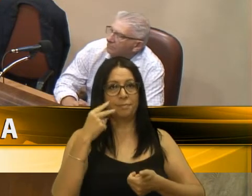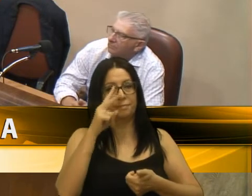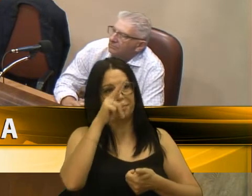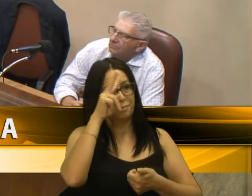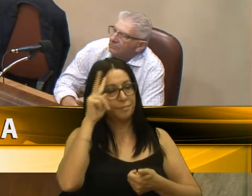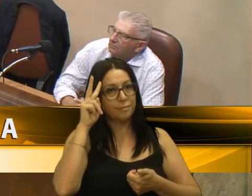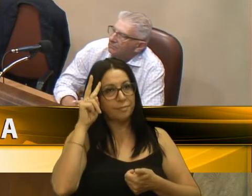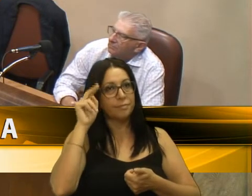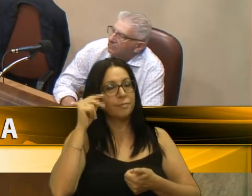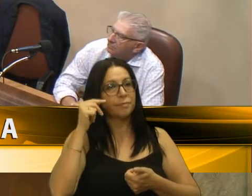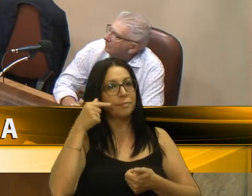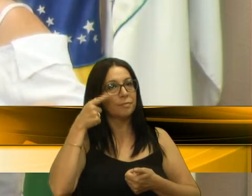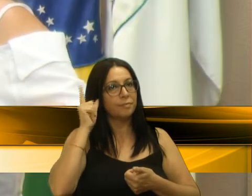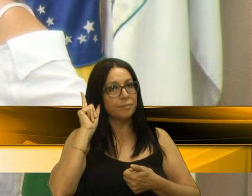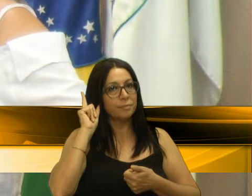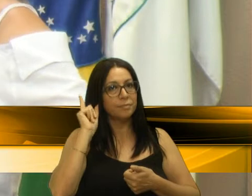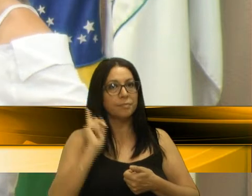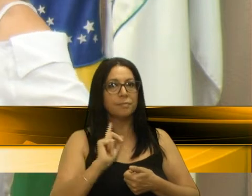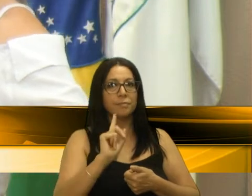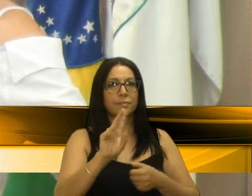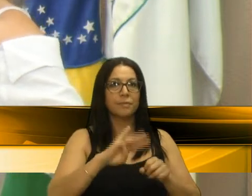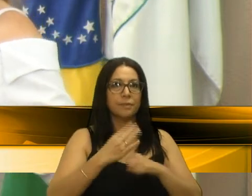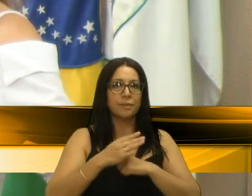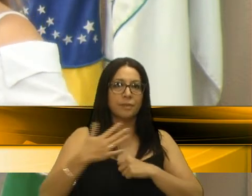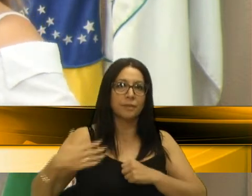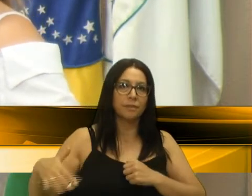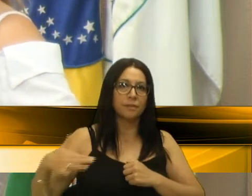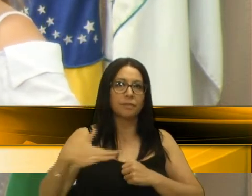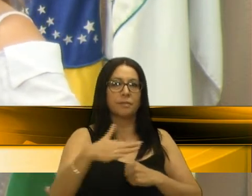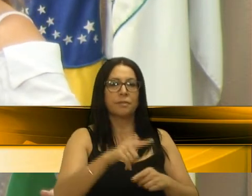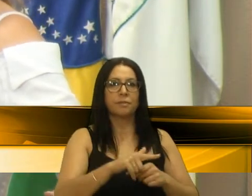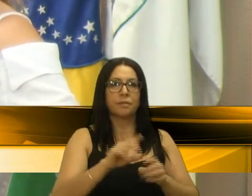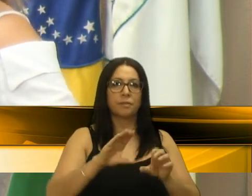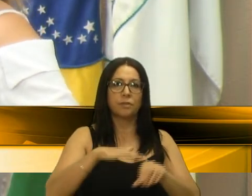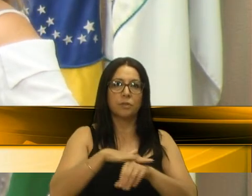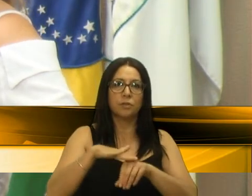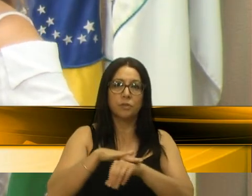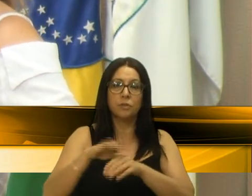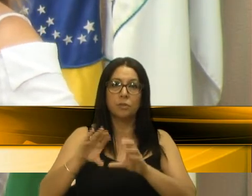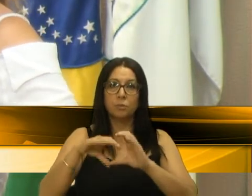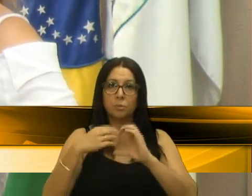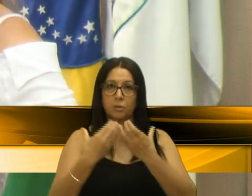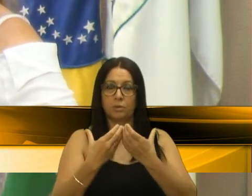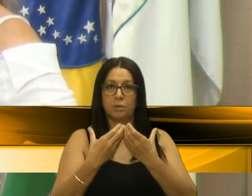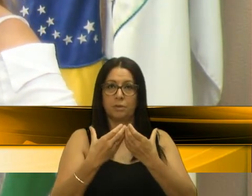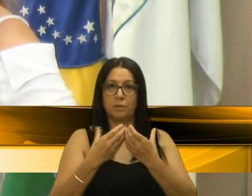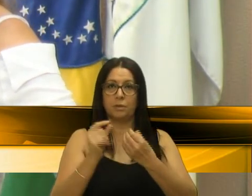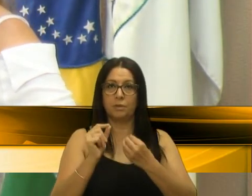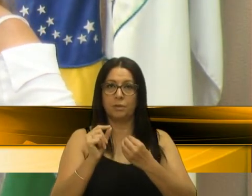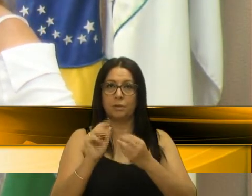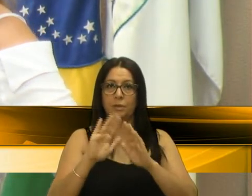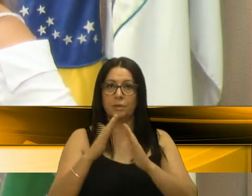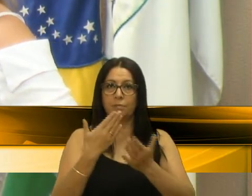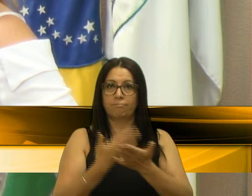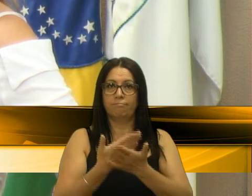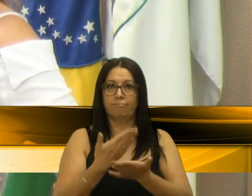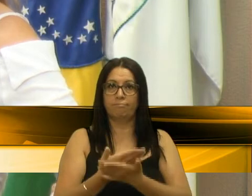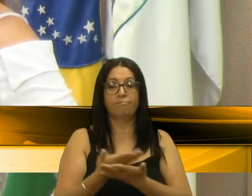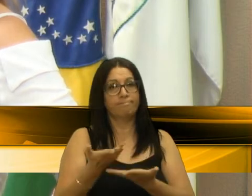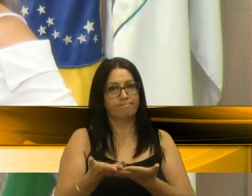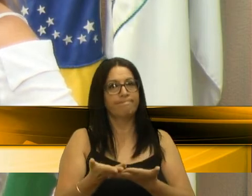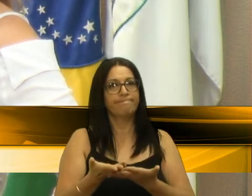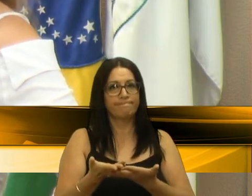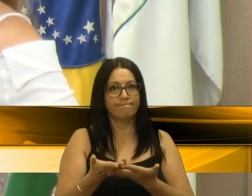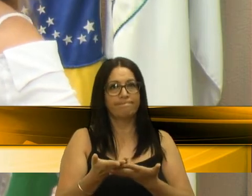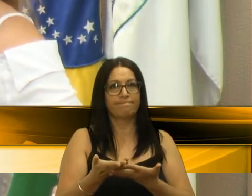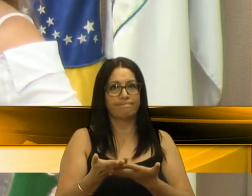Wess, ontem estive em Galópolis conversando com a comunidade e realmente a situação da escola é uma